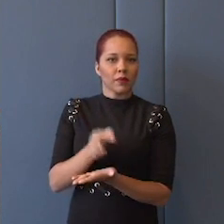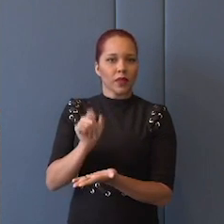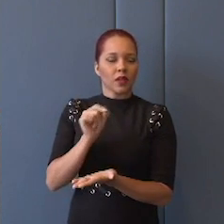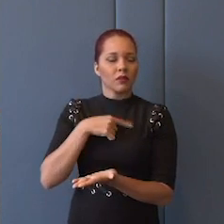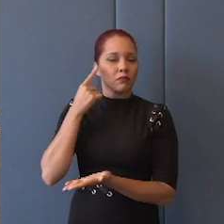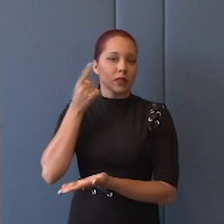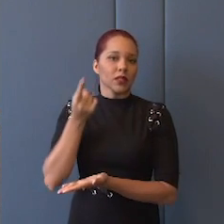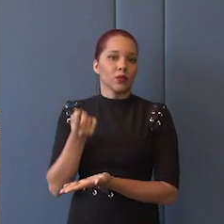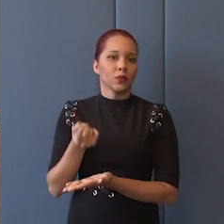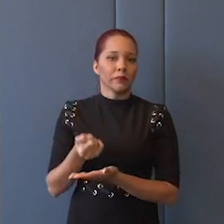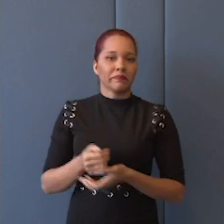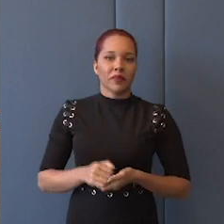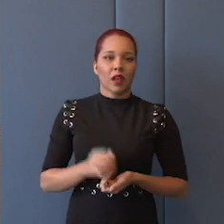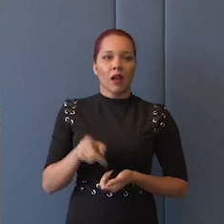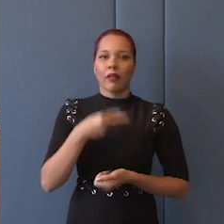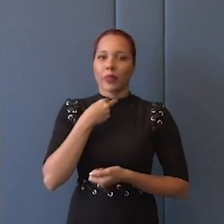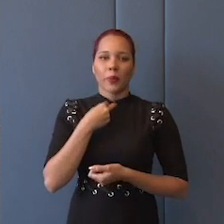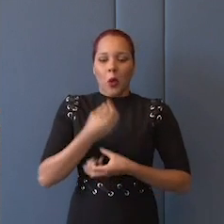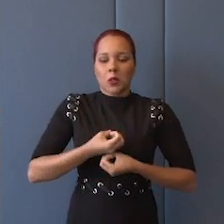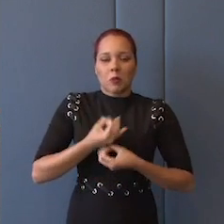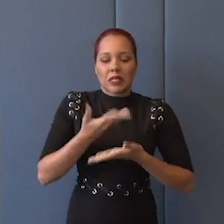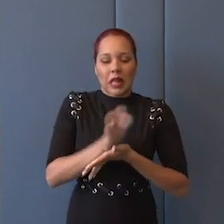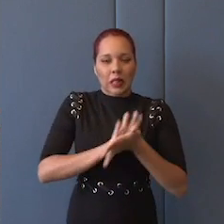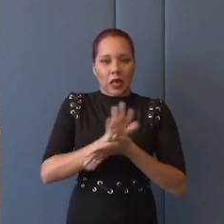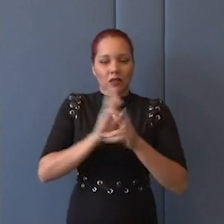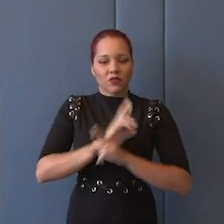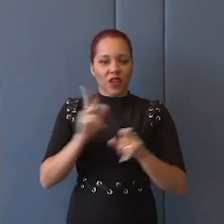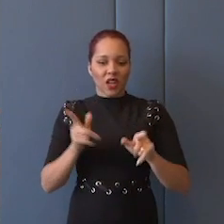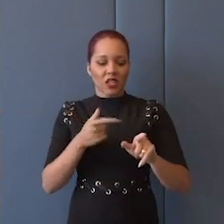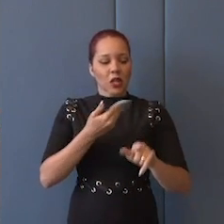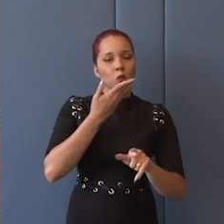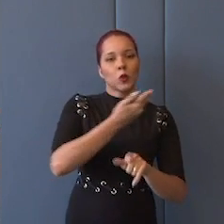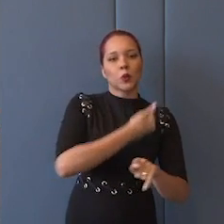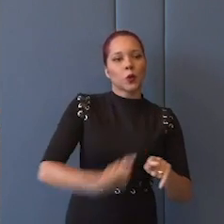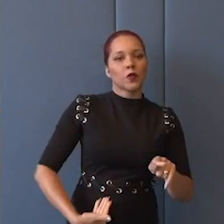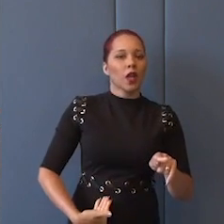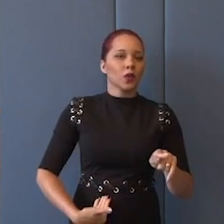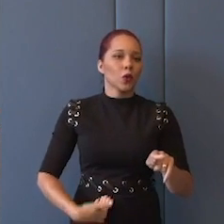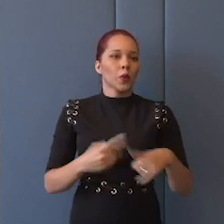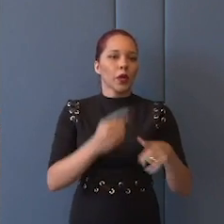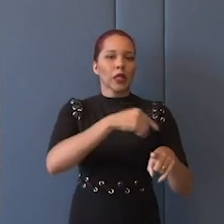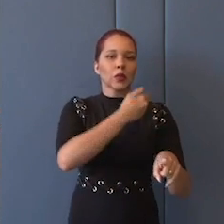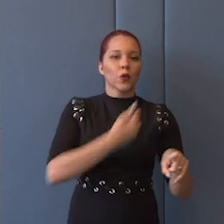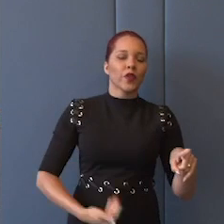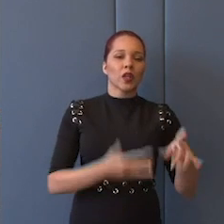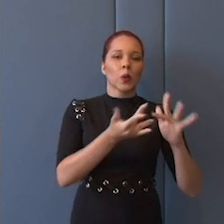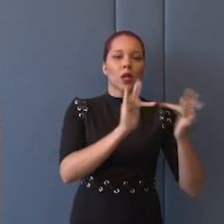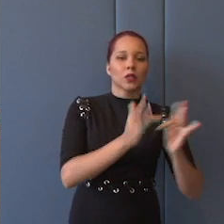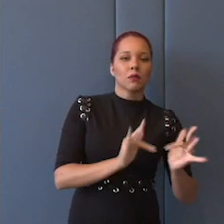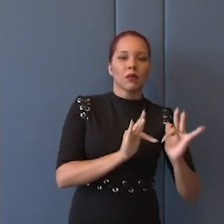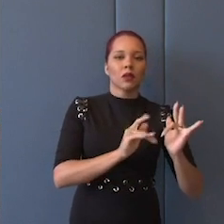Então, você não pode expressar nada diferente em um determinado governo quando o governo muda porque o relacionamento é